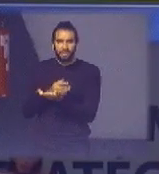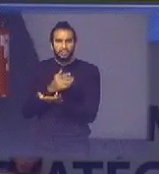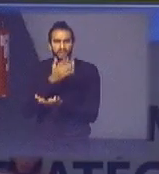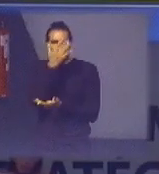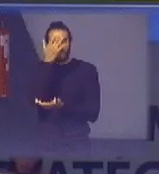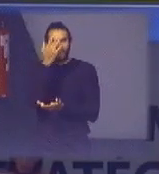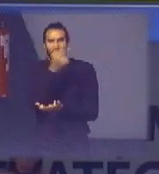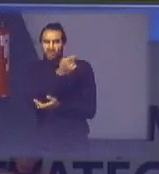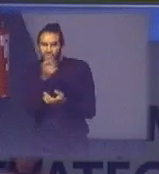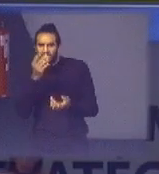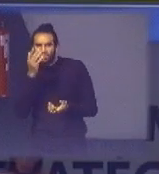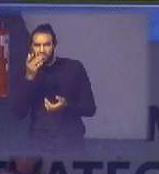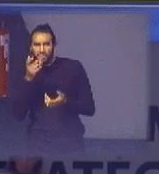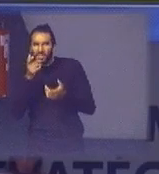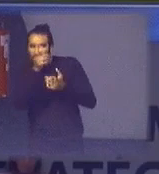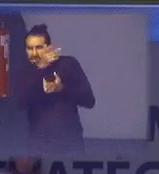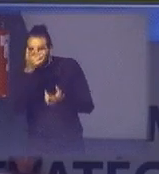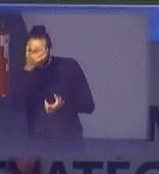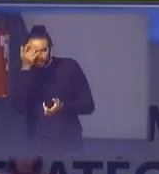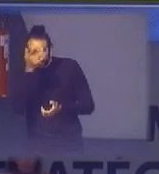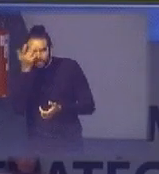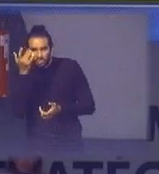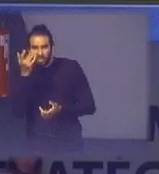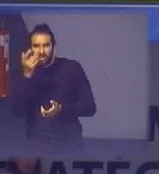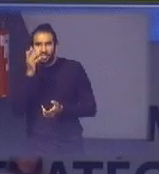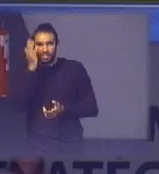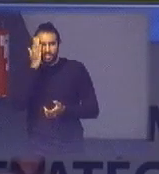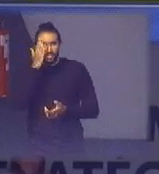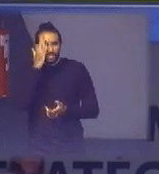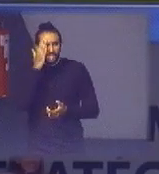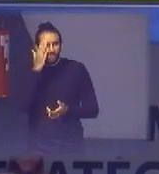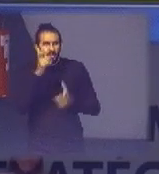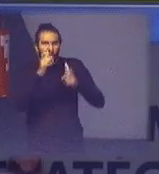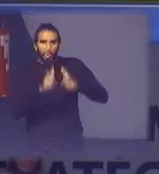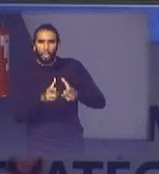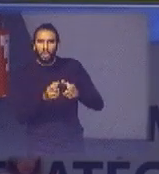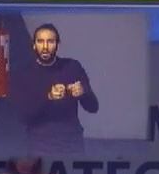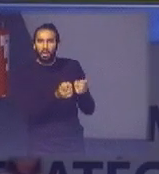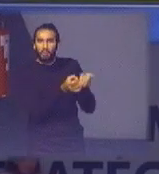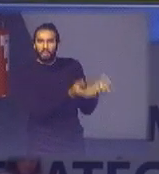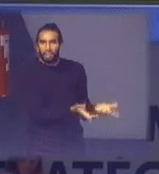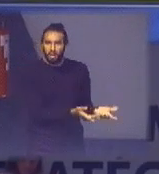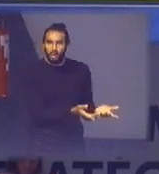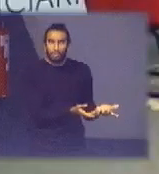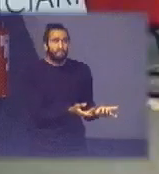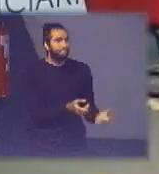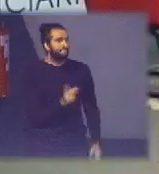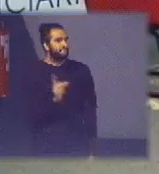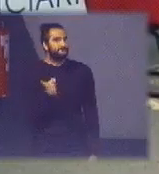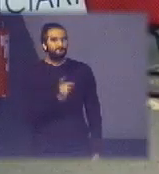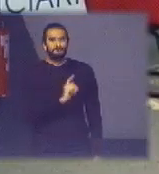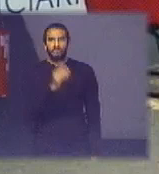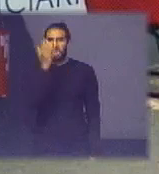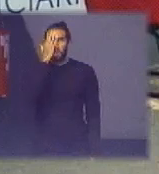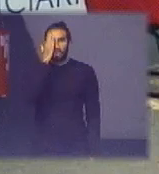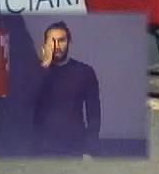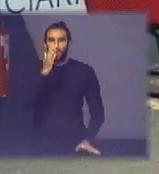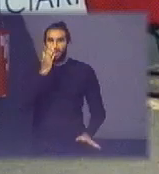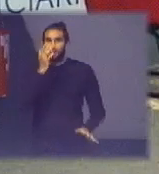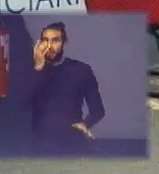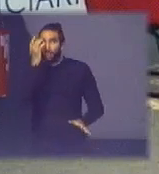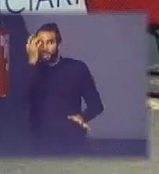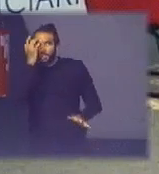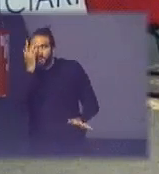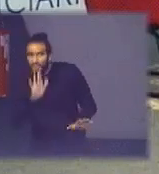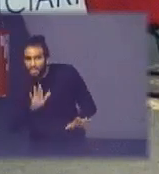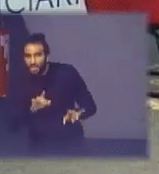descartar eu estou vendo um monte de rostinho assim não a gente não sabe não sabiam a partir de hoje vocês vão